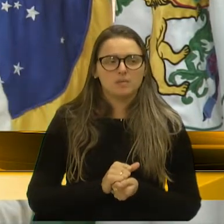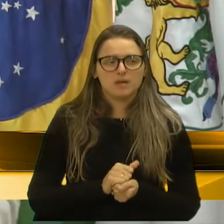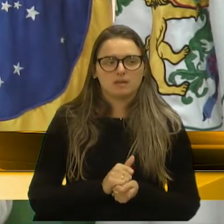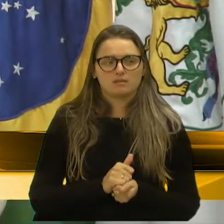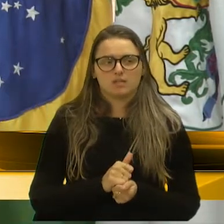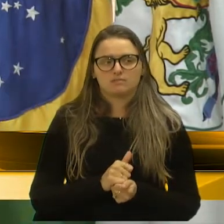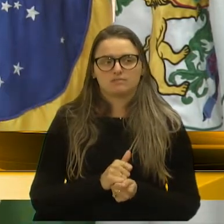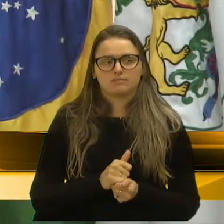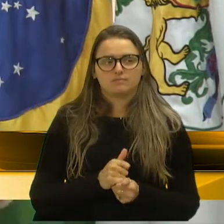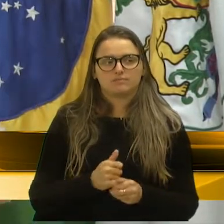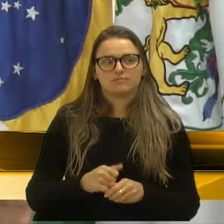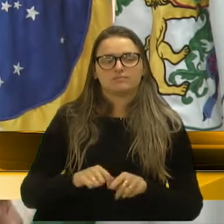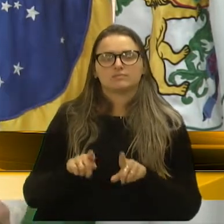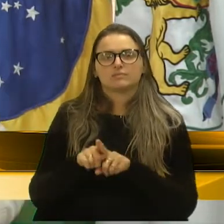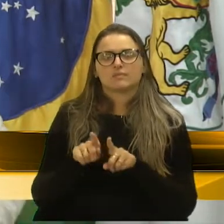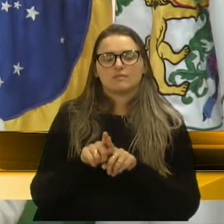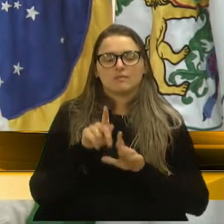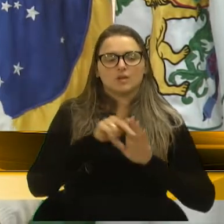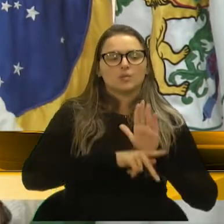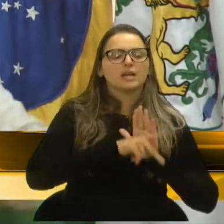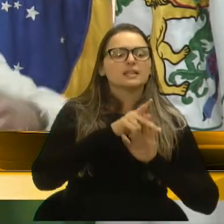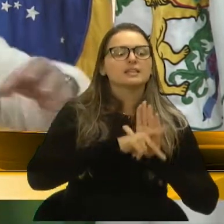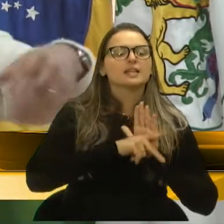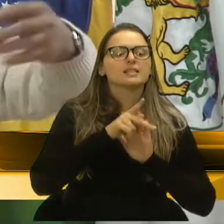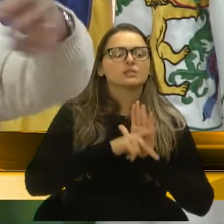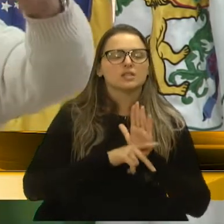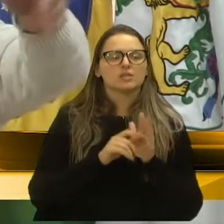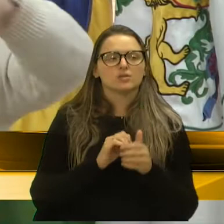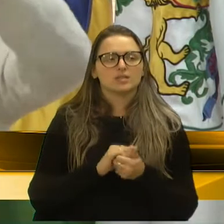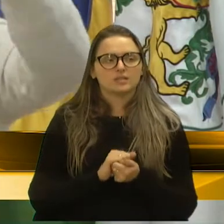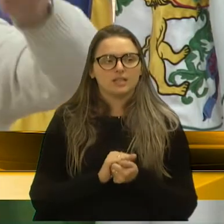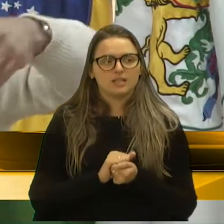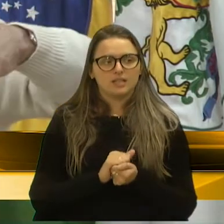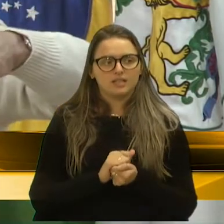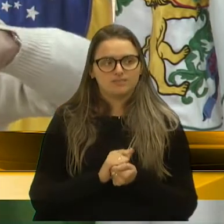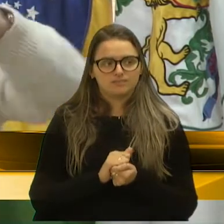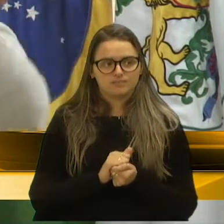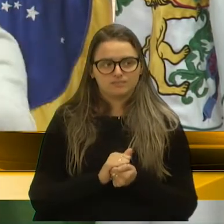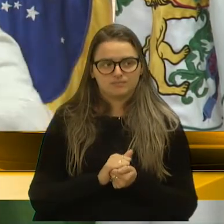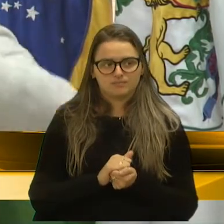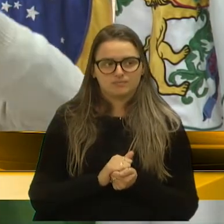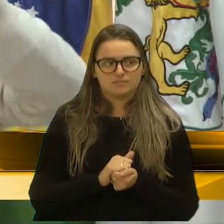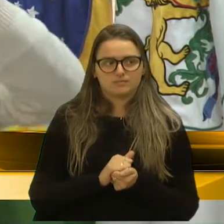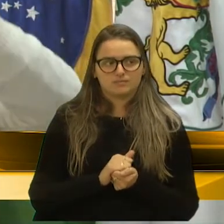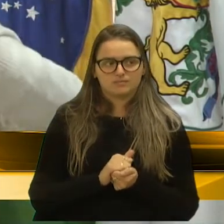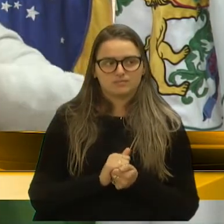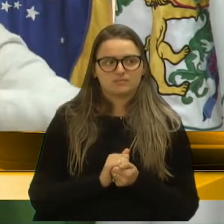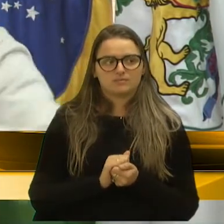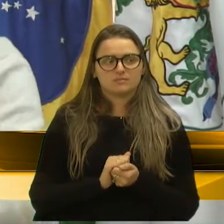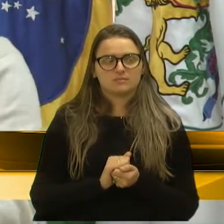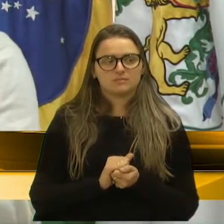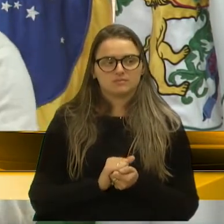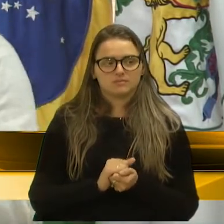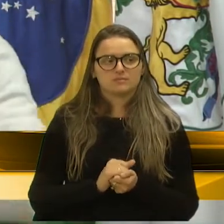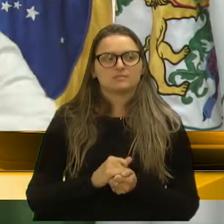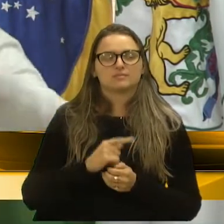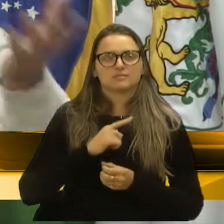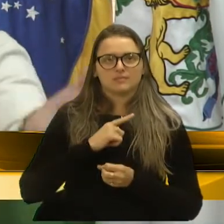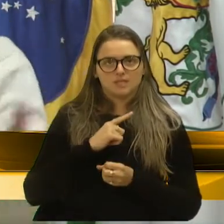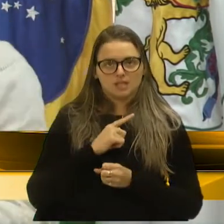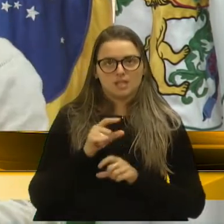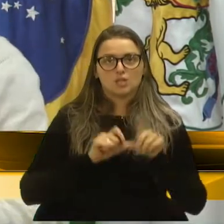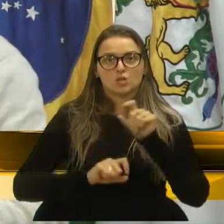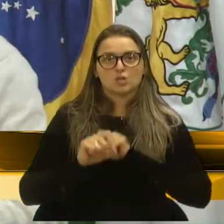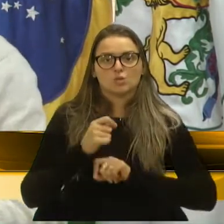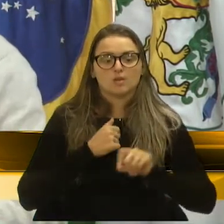Agora, se nós tivermos que vir aqui de novo, lá em setembro, outubro, invéspera da eleição, caso haja que eu